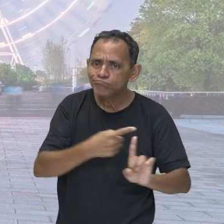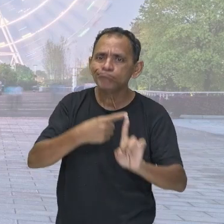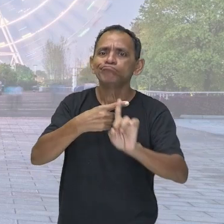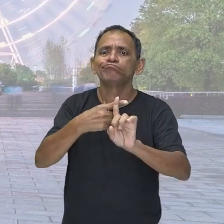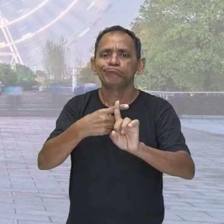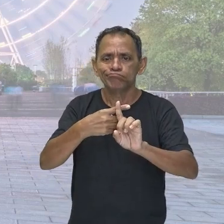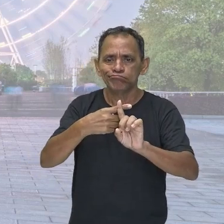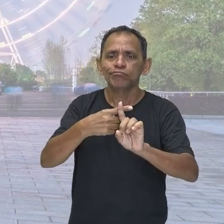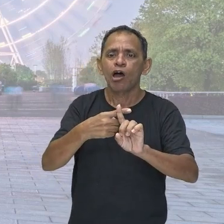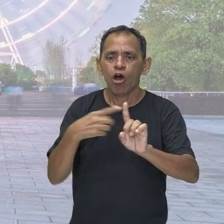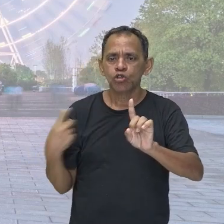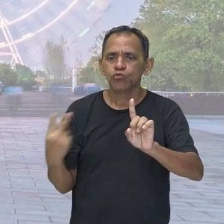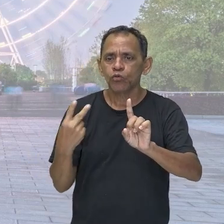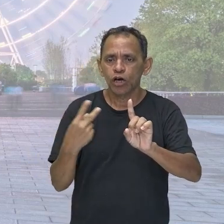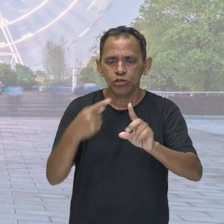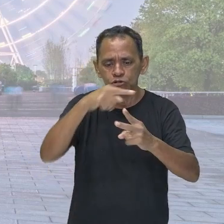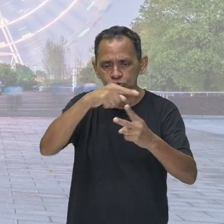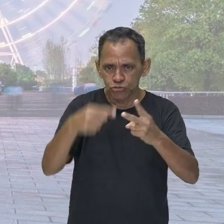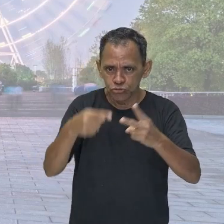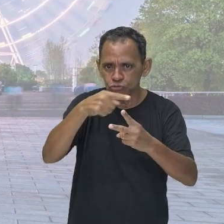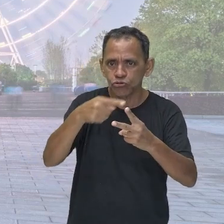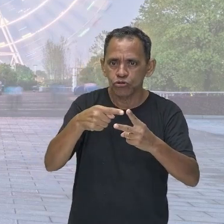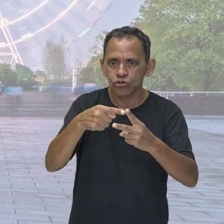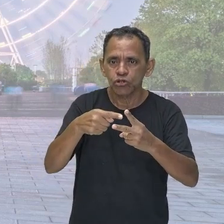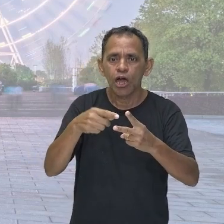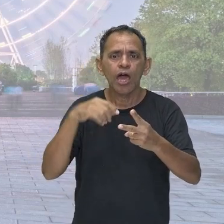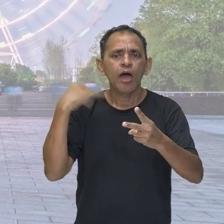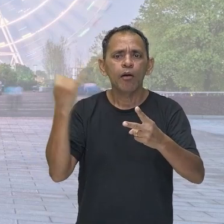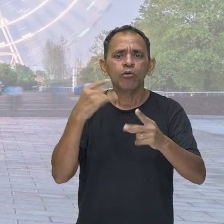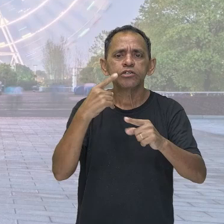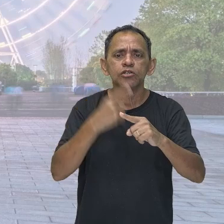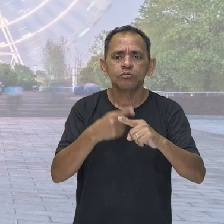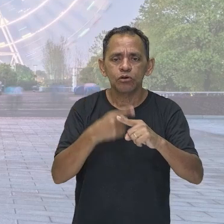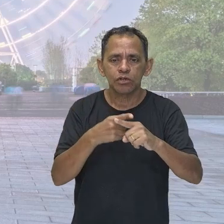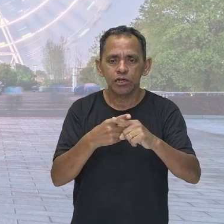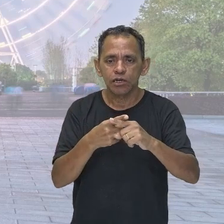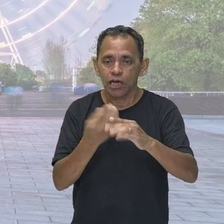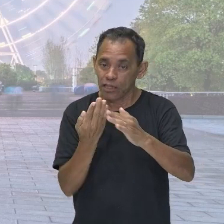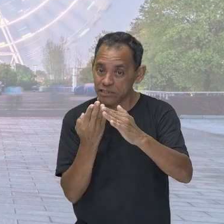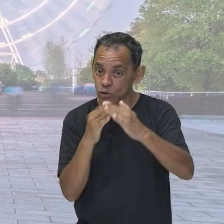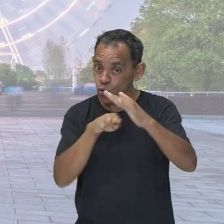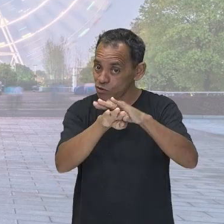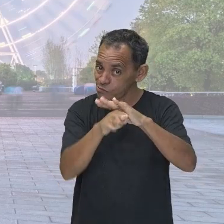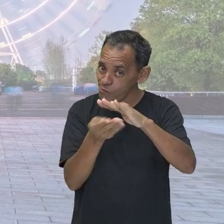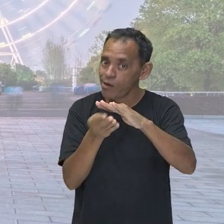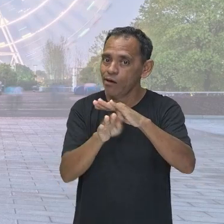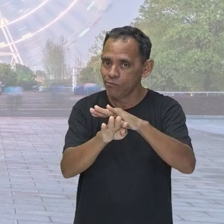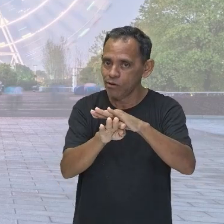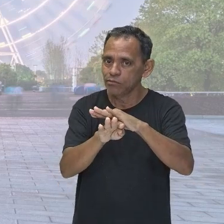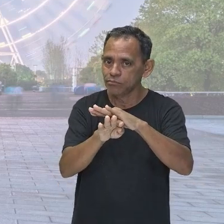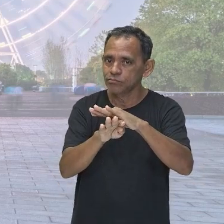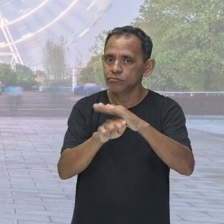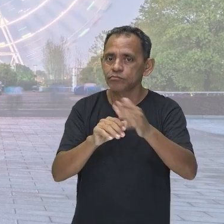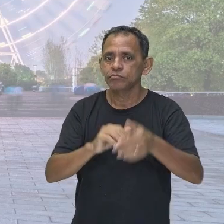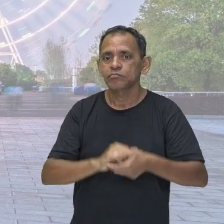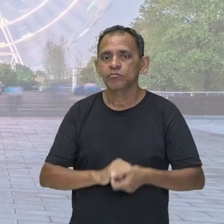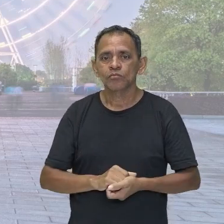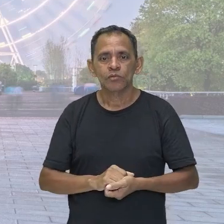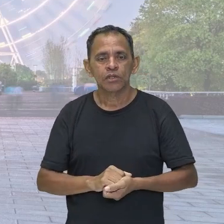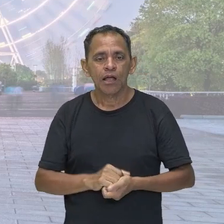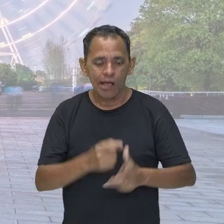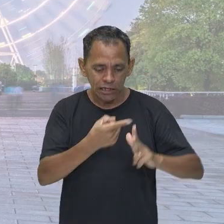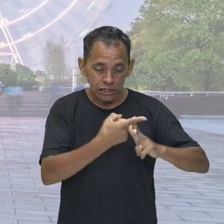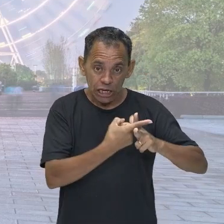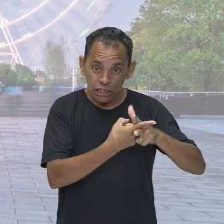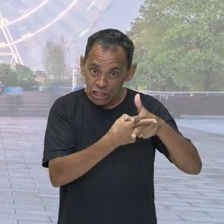mecânica, ela é importante porque ela se conserva. Como assim, professor? A energia mecânica se